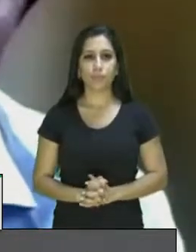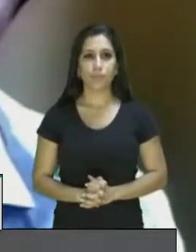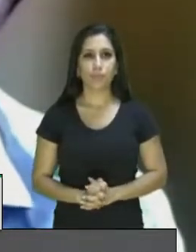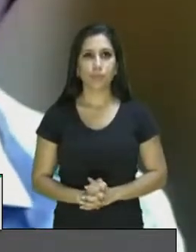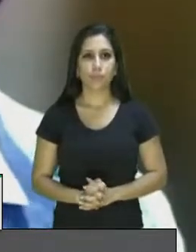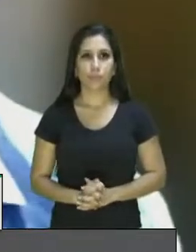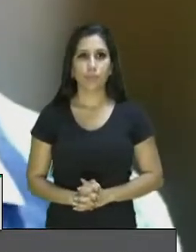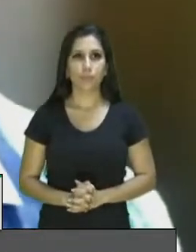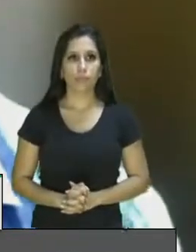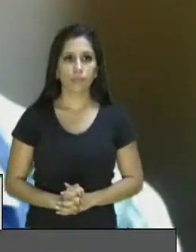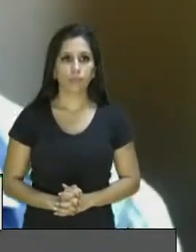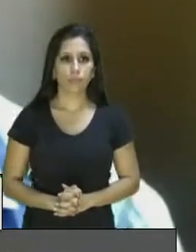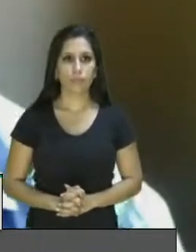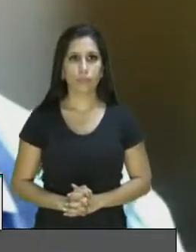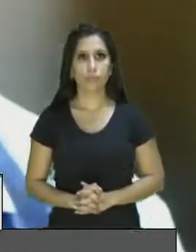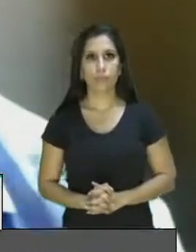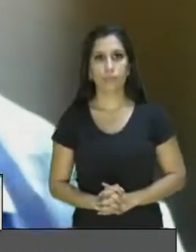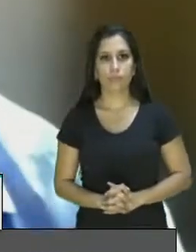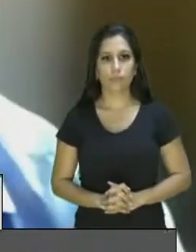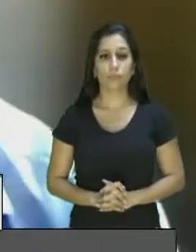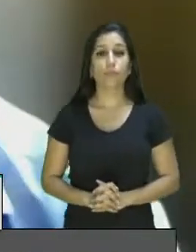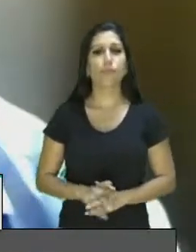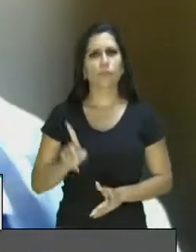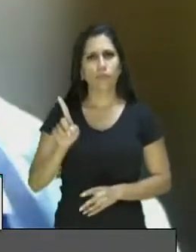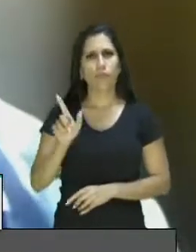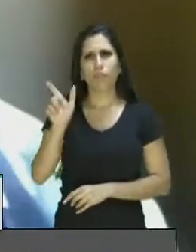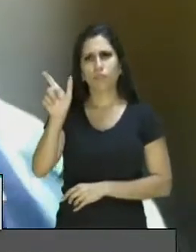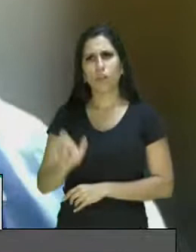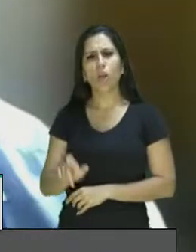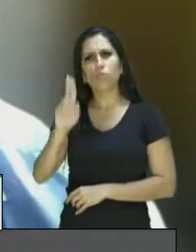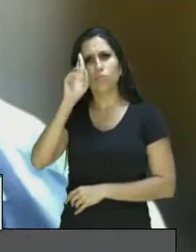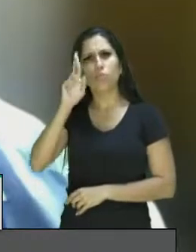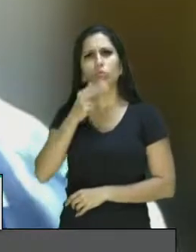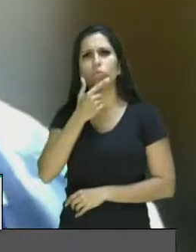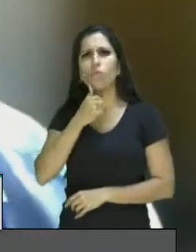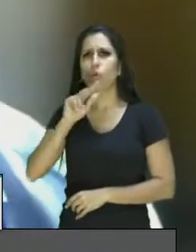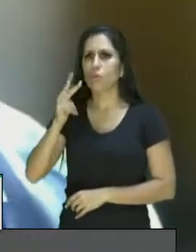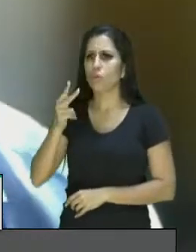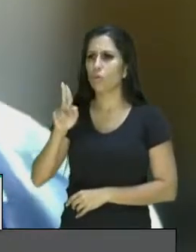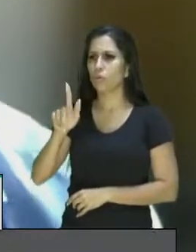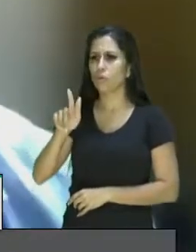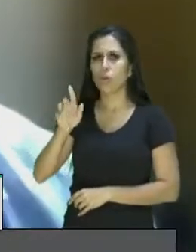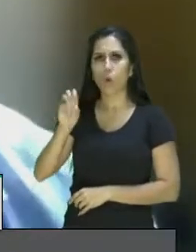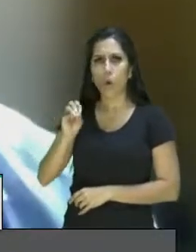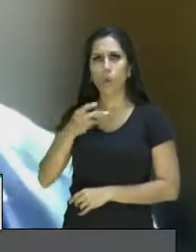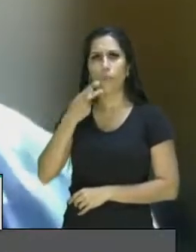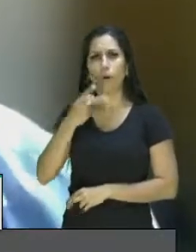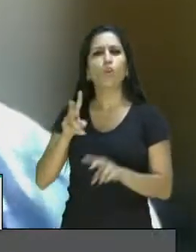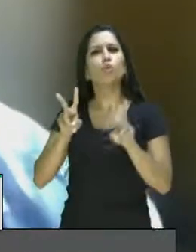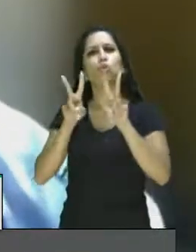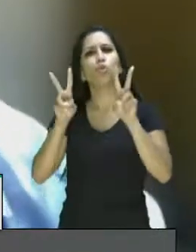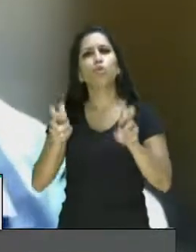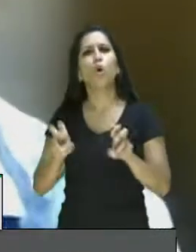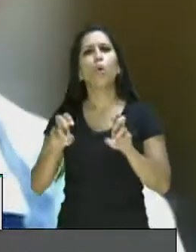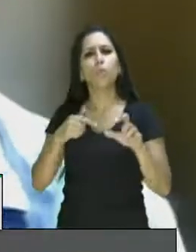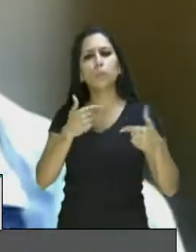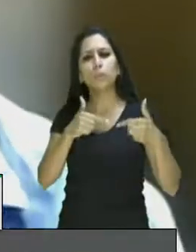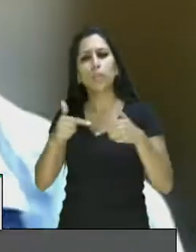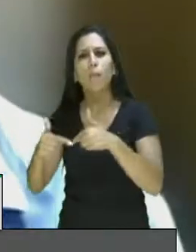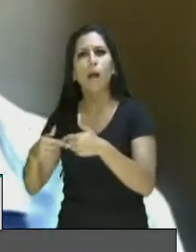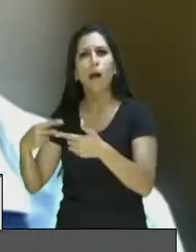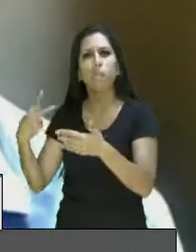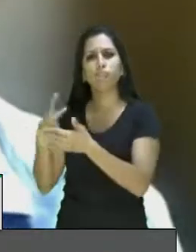Então, assim, falar aqui após o doutor Hugo, que já trouxe um breve panorama do que está acontecendo no Conades,